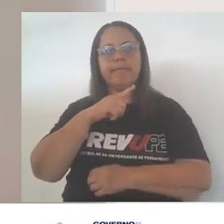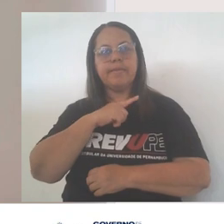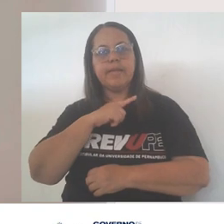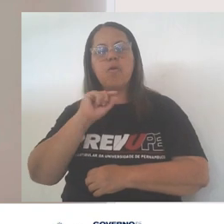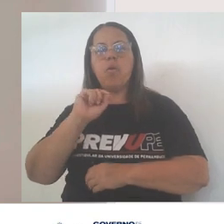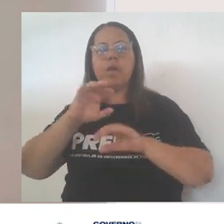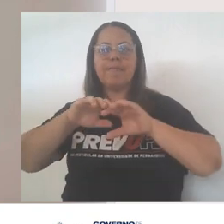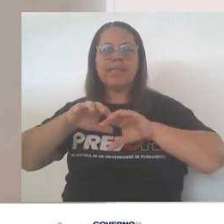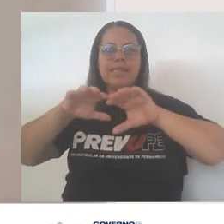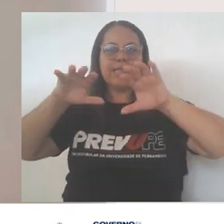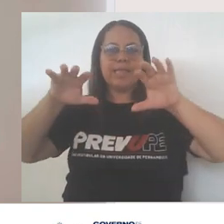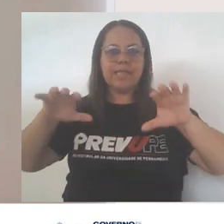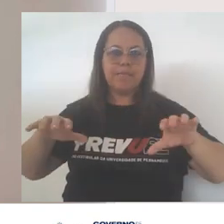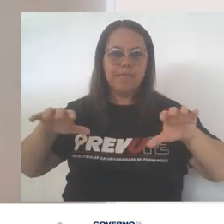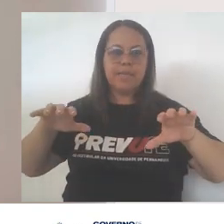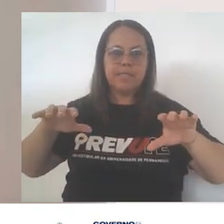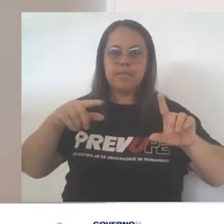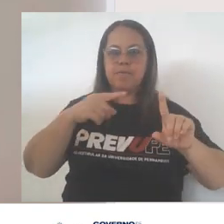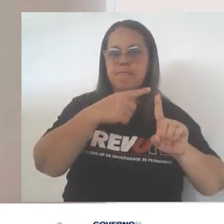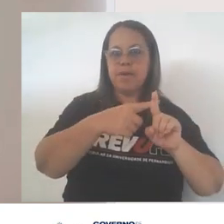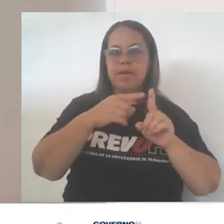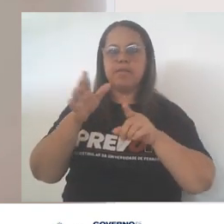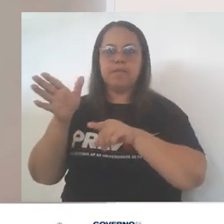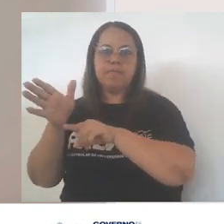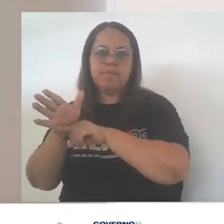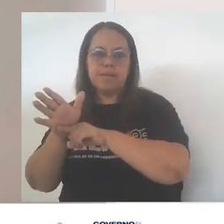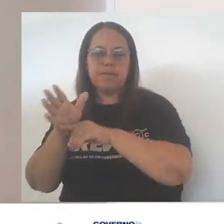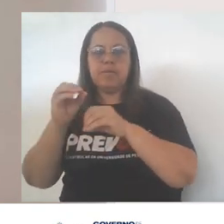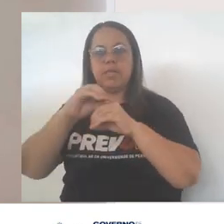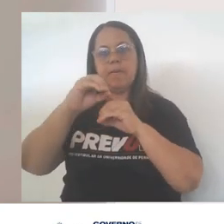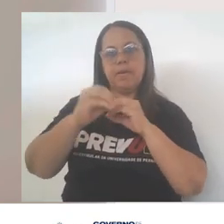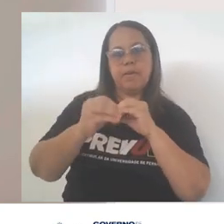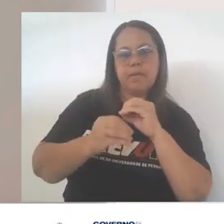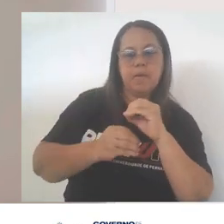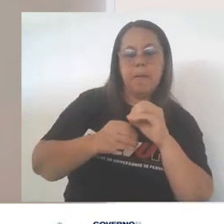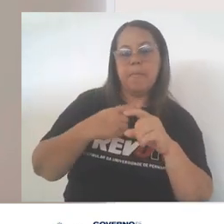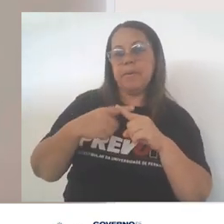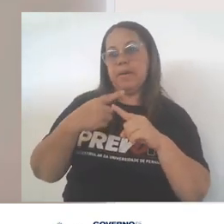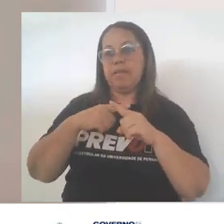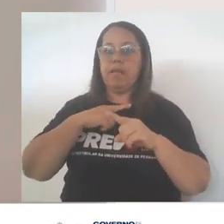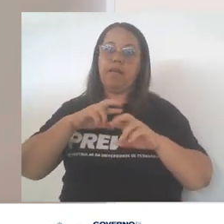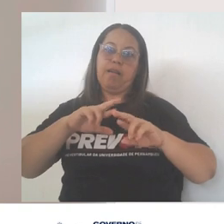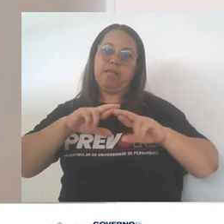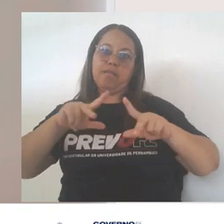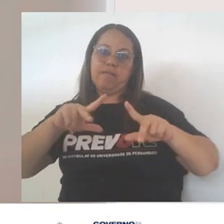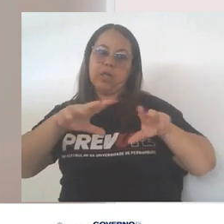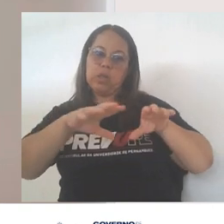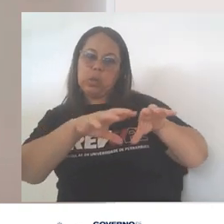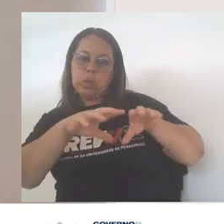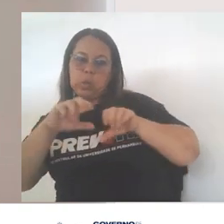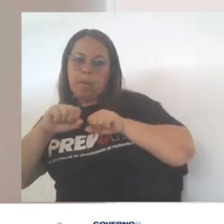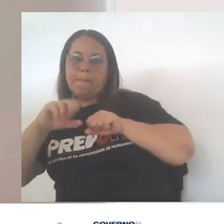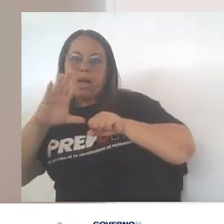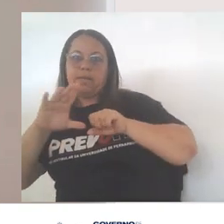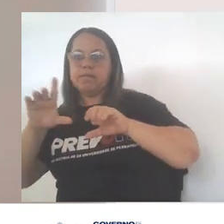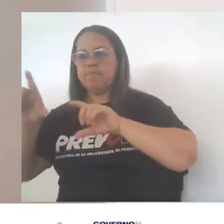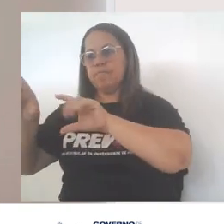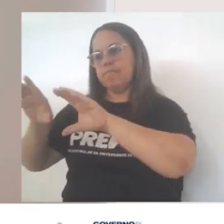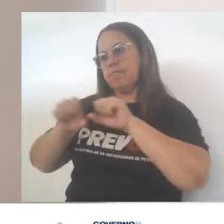que existe uma separação de cargas dentro da molécula devido à diferença de eletronegatividade entre os átomos. Por